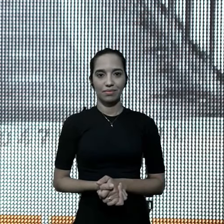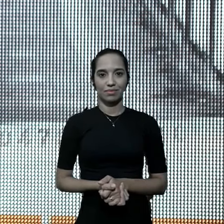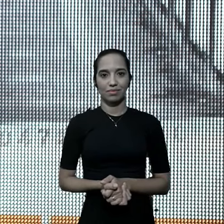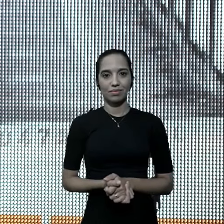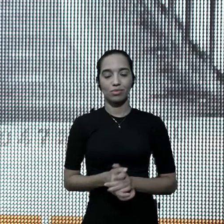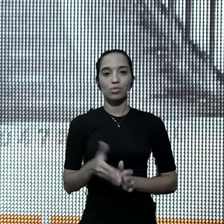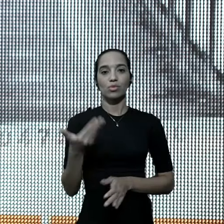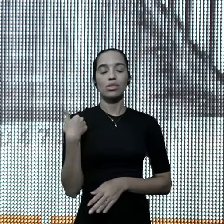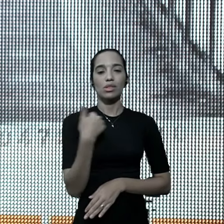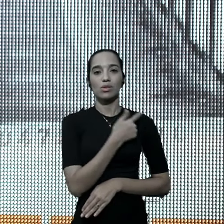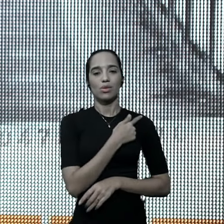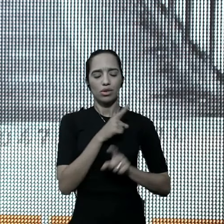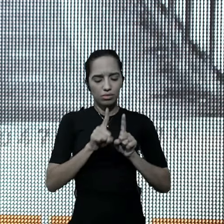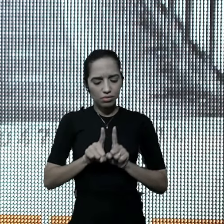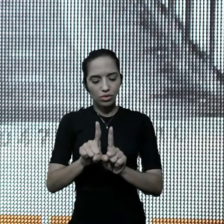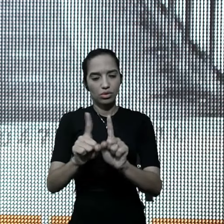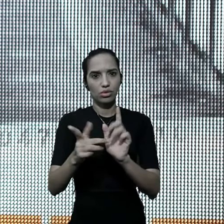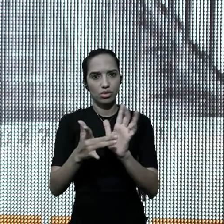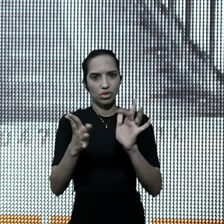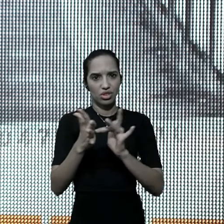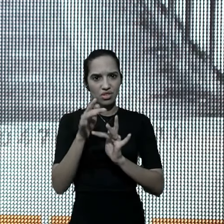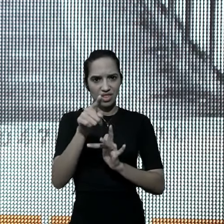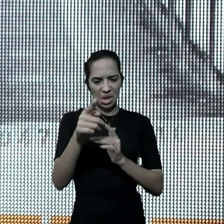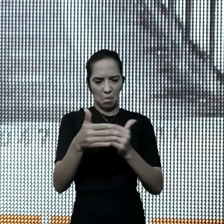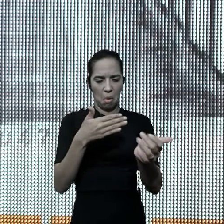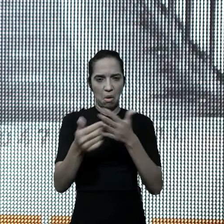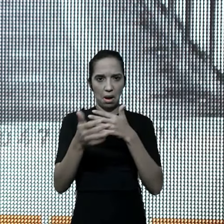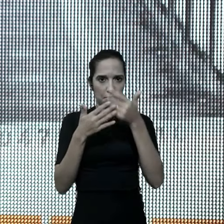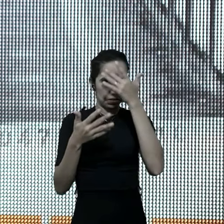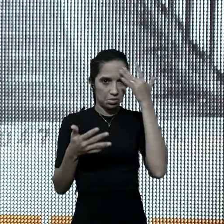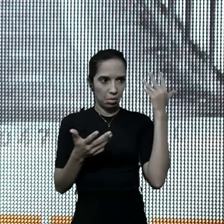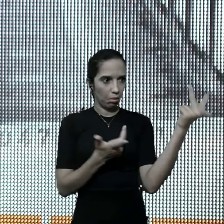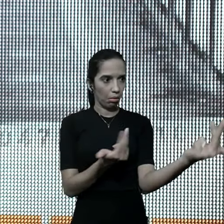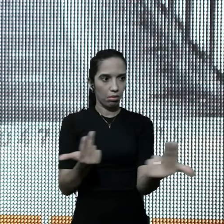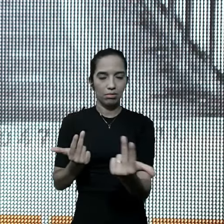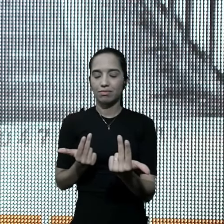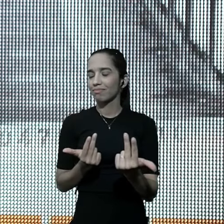caminhar com Cristo, não vai te tornar qualquer um, você não é qualquer um,